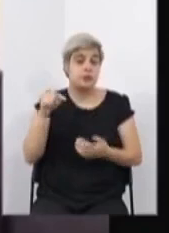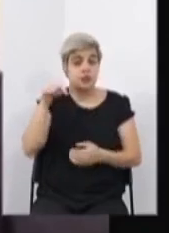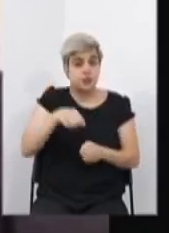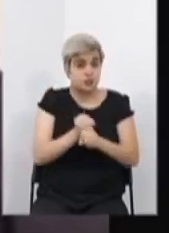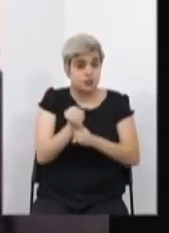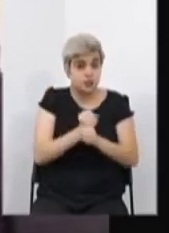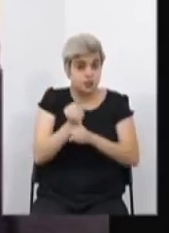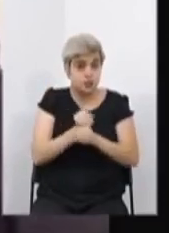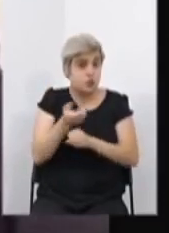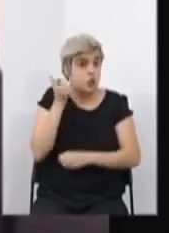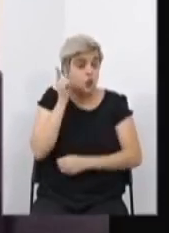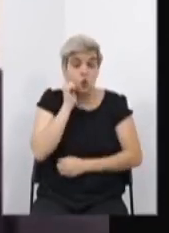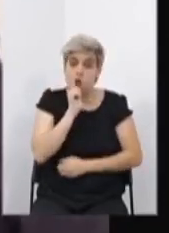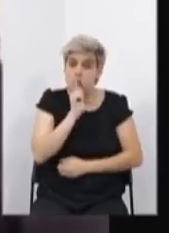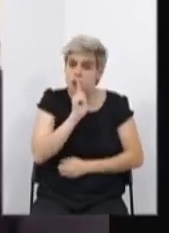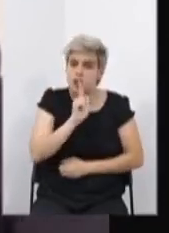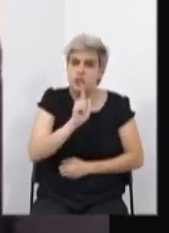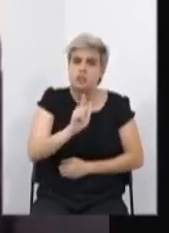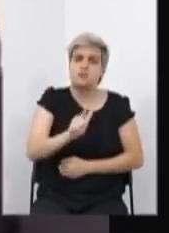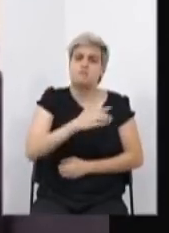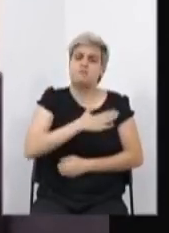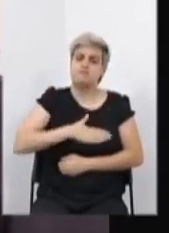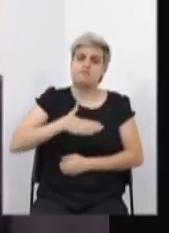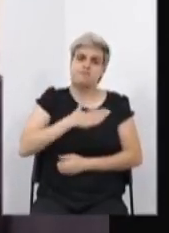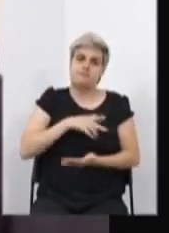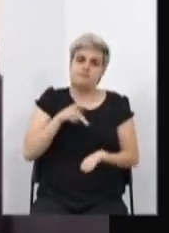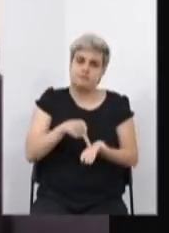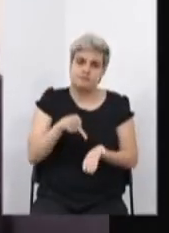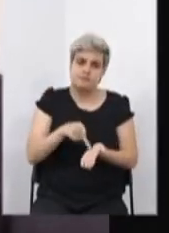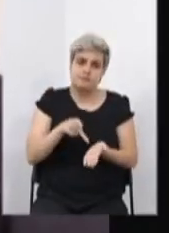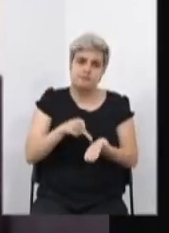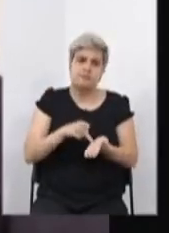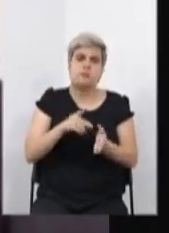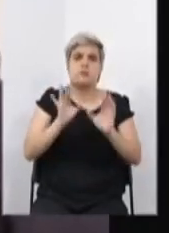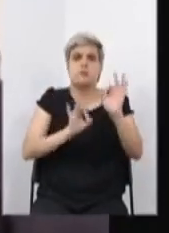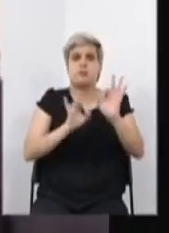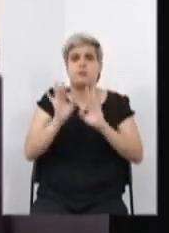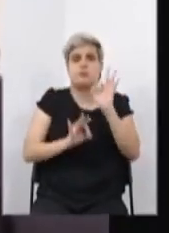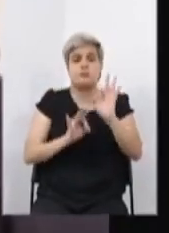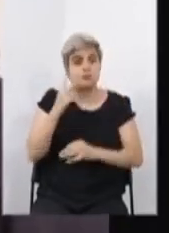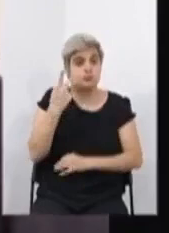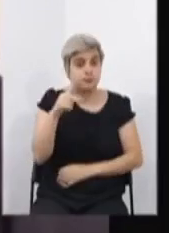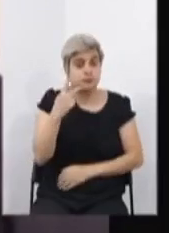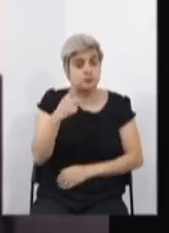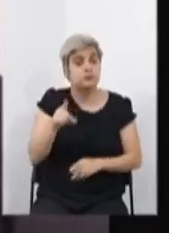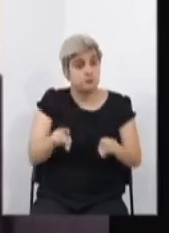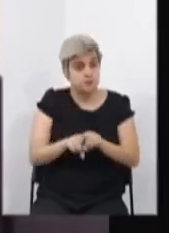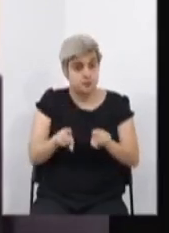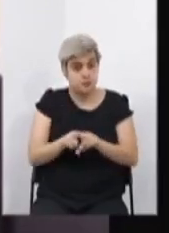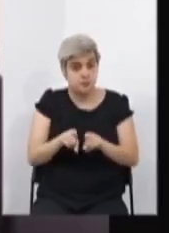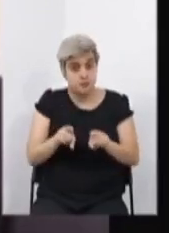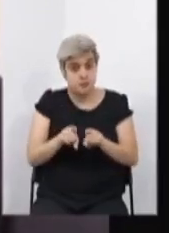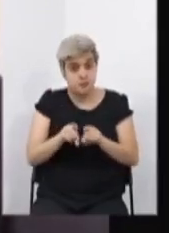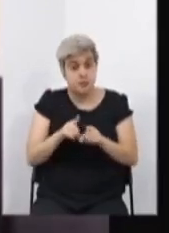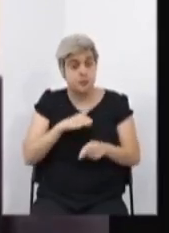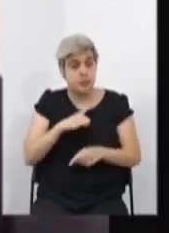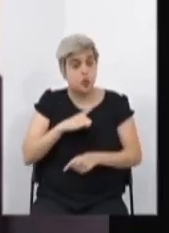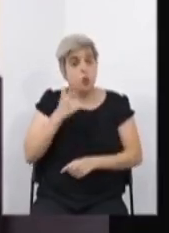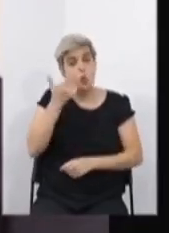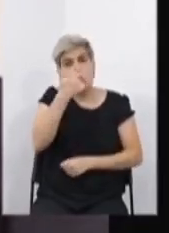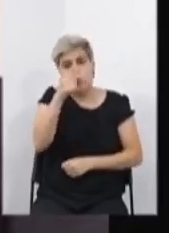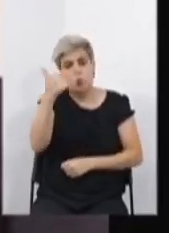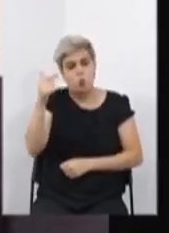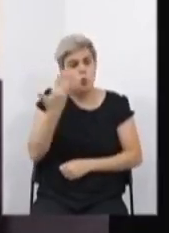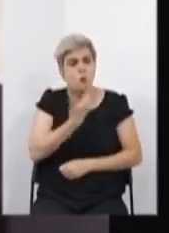esse prazer de estar aprovando esse projeto de sua autoria e com certeza teremos tantos outros dos demais